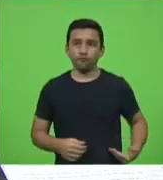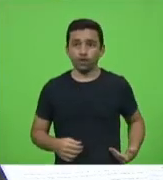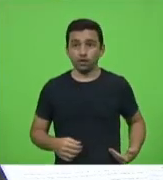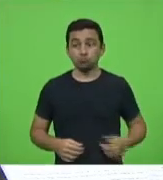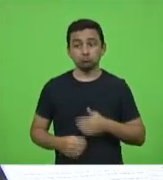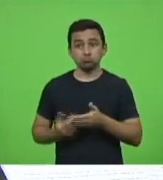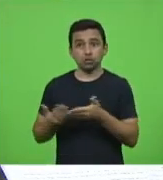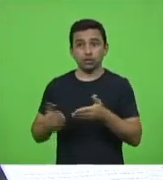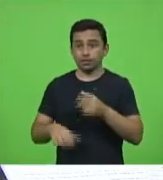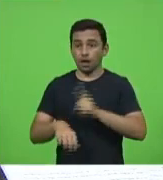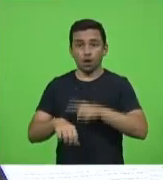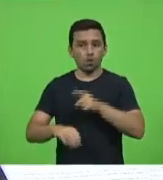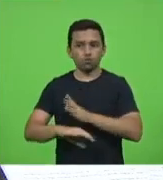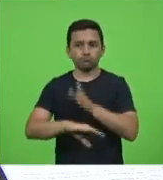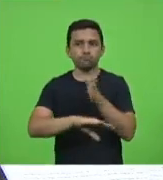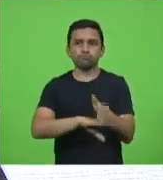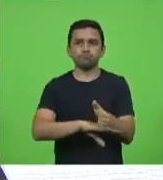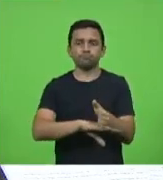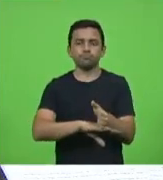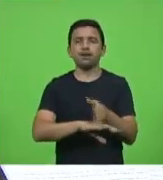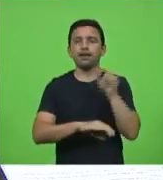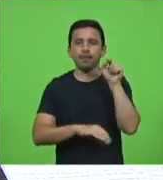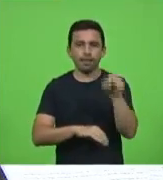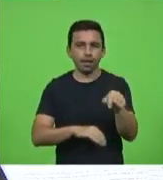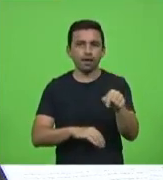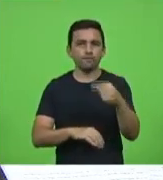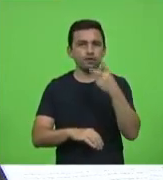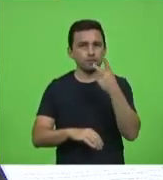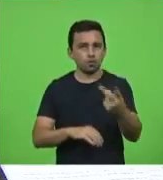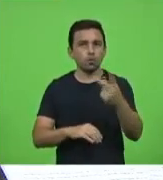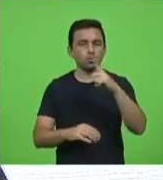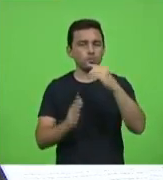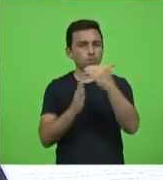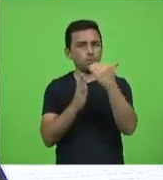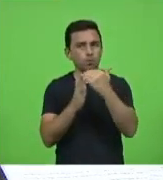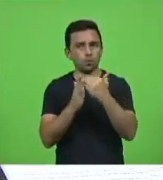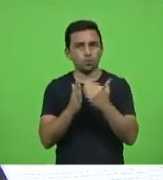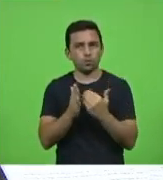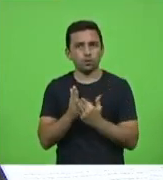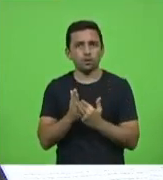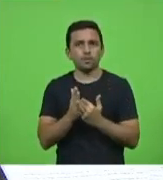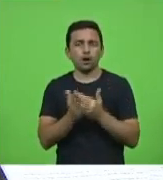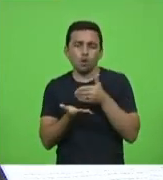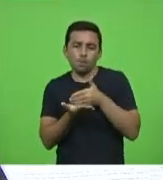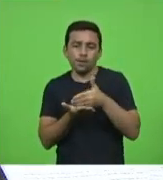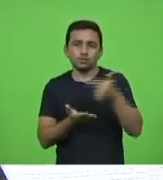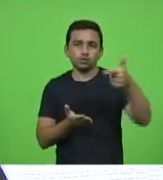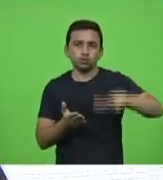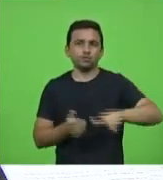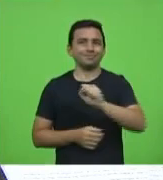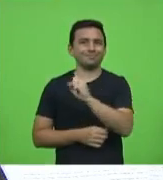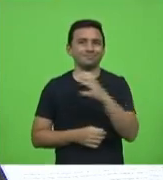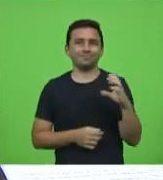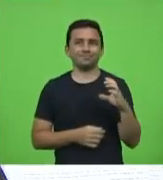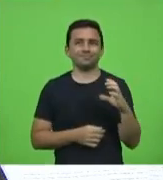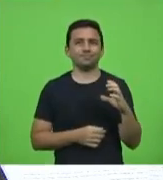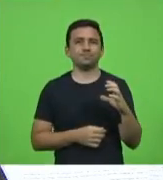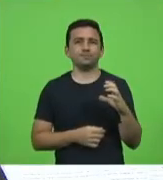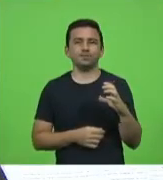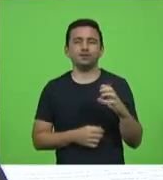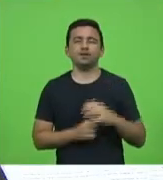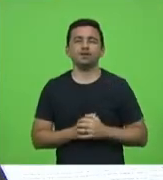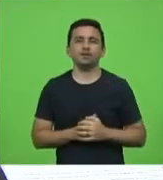esteve presente e lançou lá esse programa recomeça Santa Catarina então atingiu